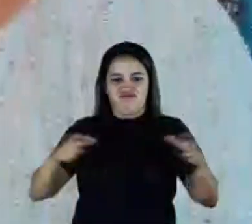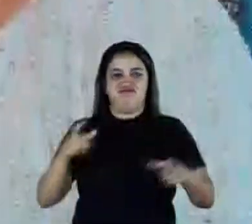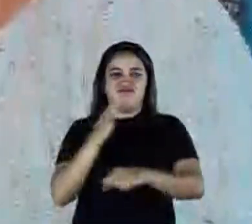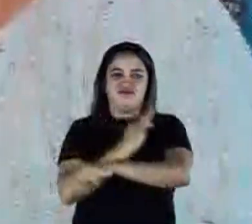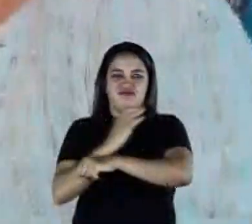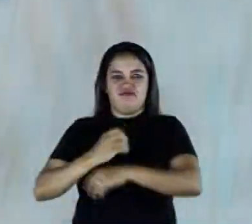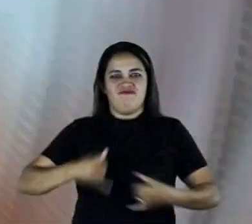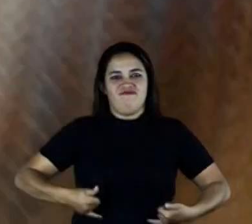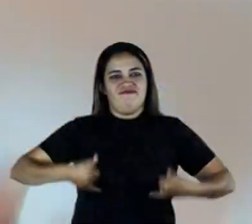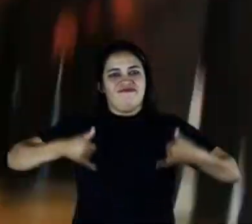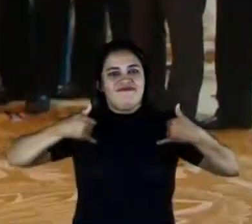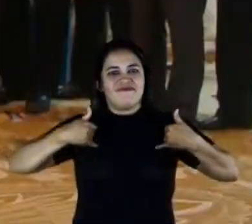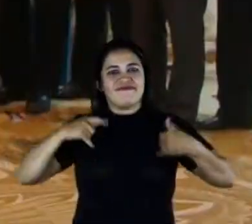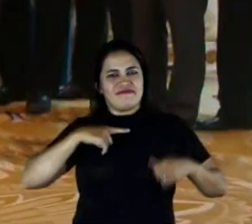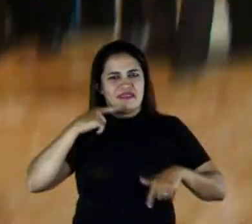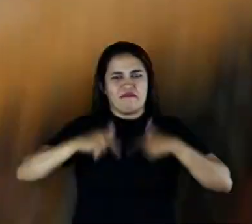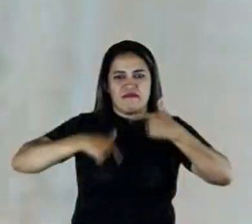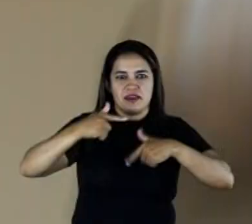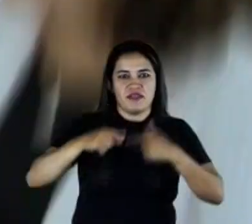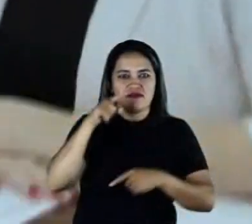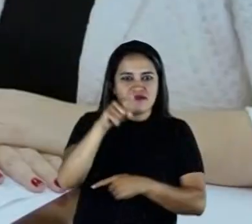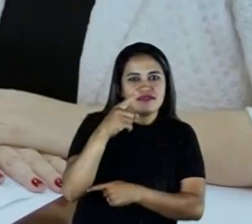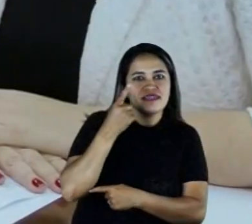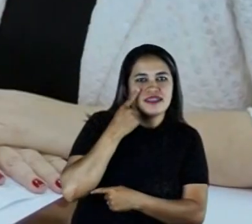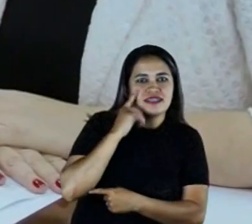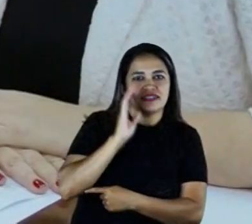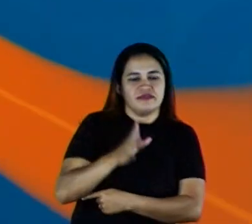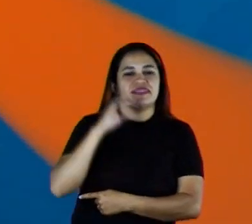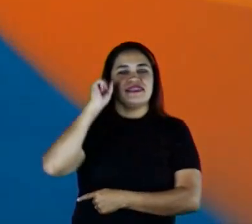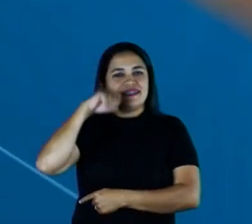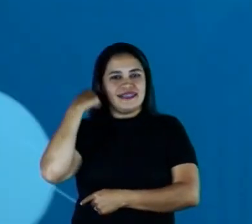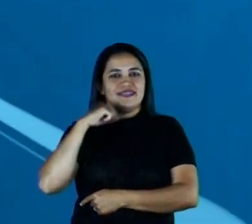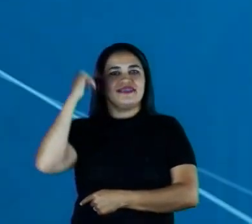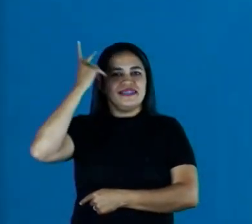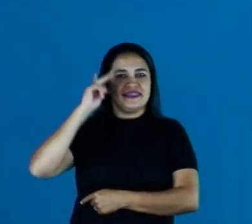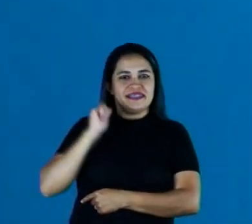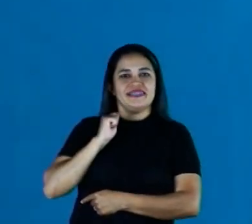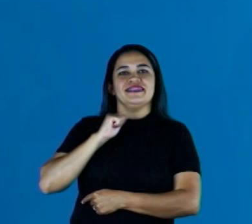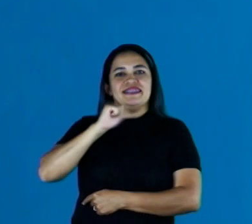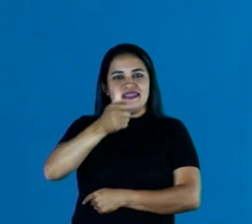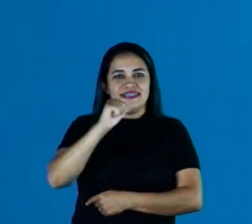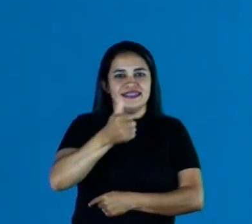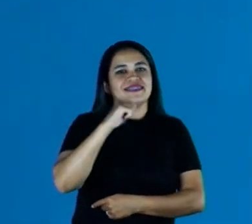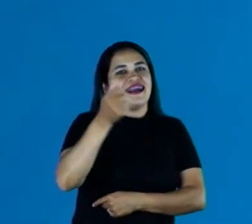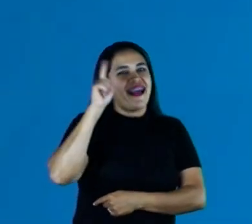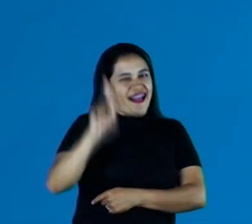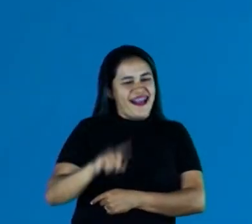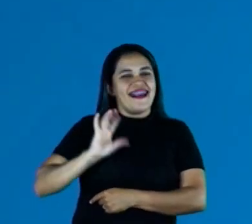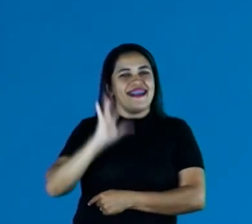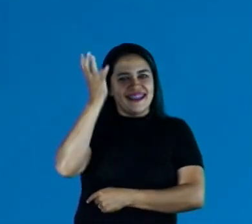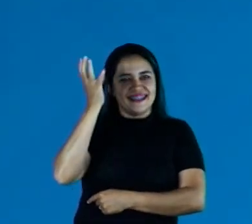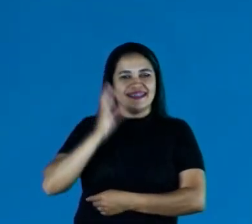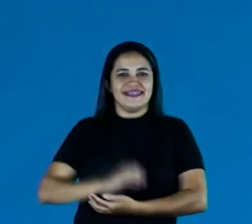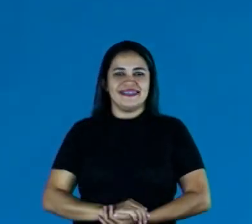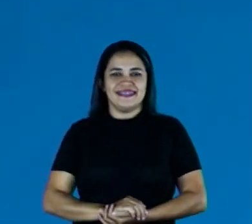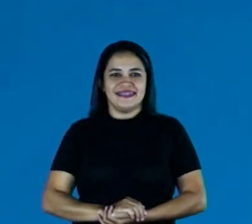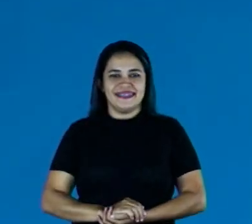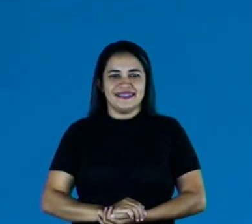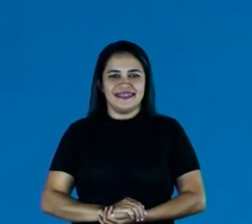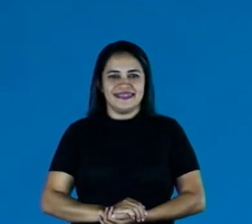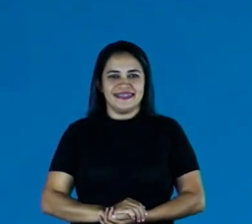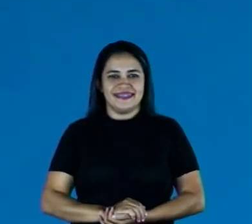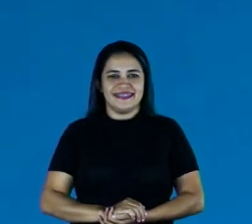Tocantins de orgulho e tem trabalho que você vê. Senadora Kátia, 111. Ela resolve.